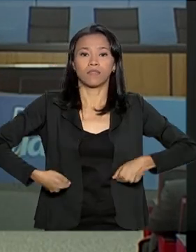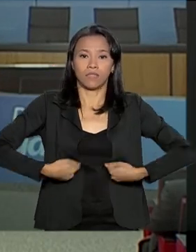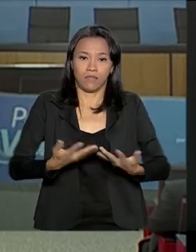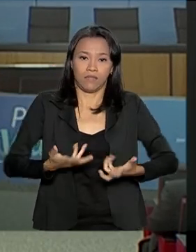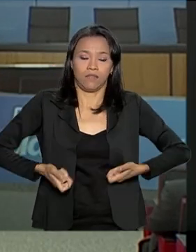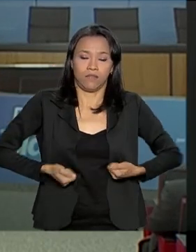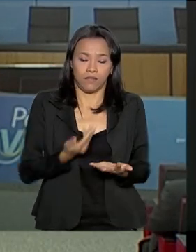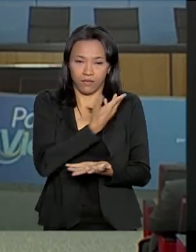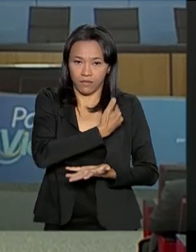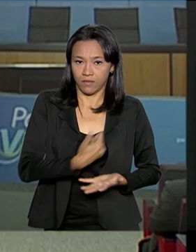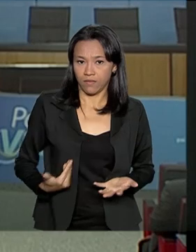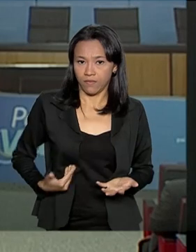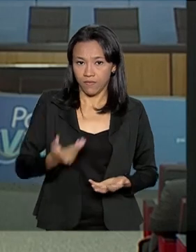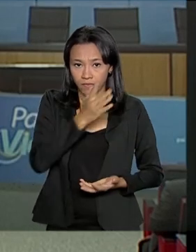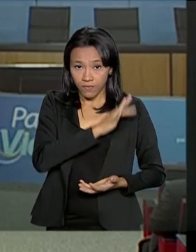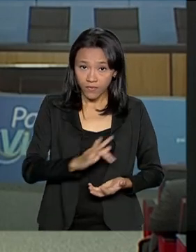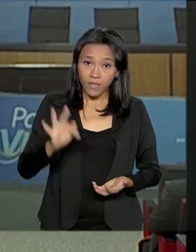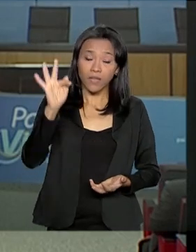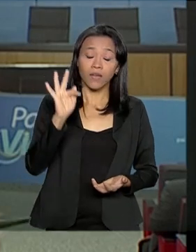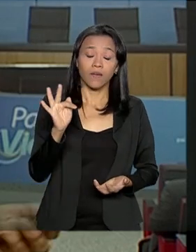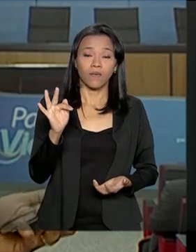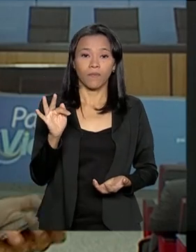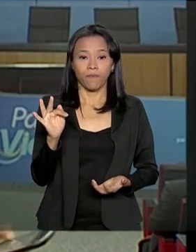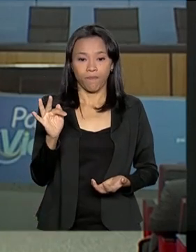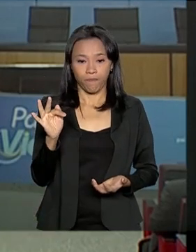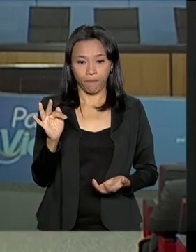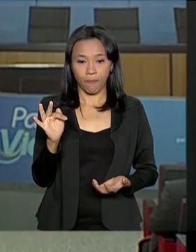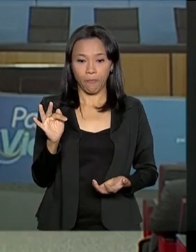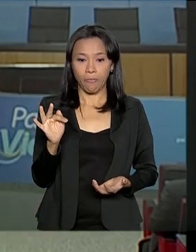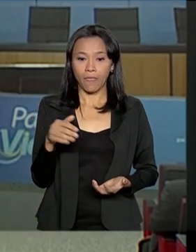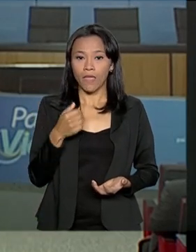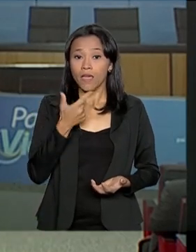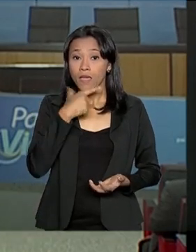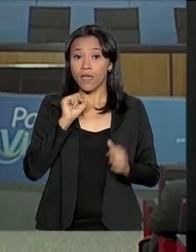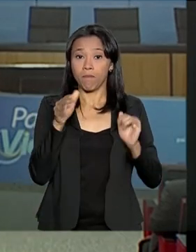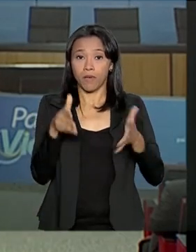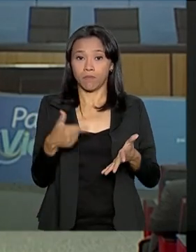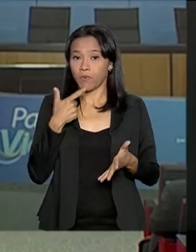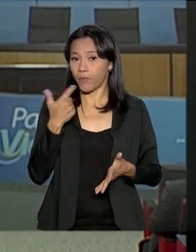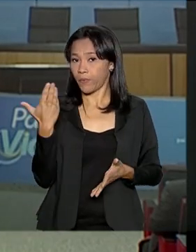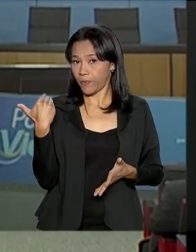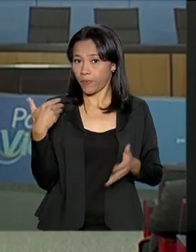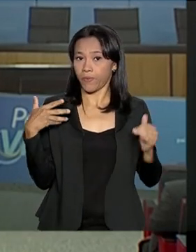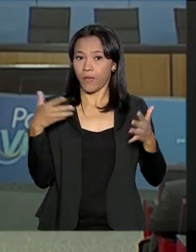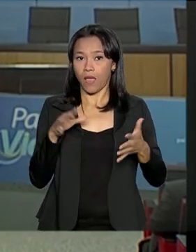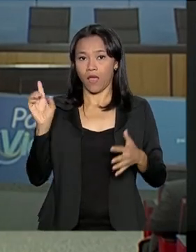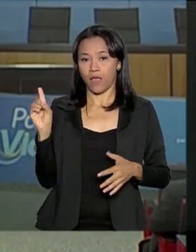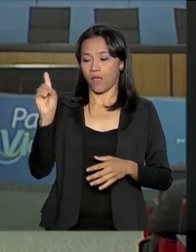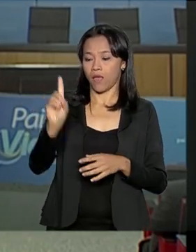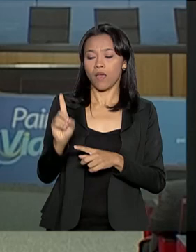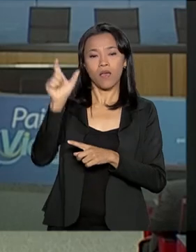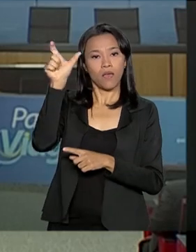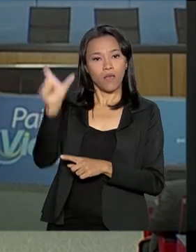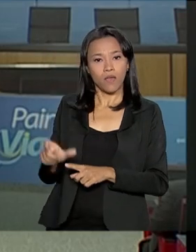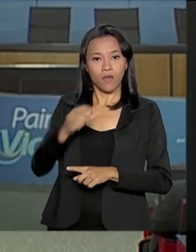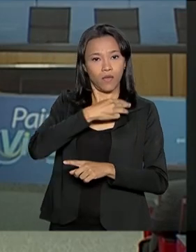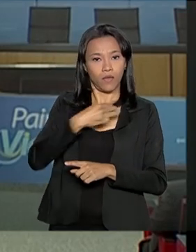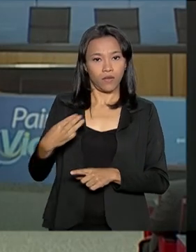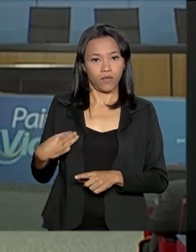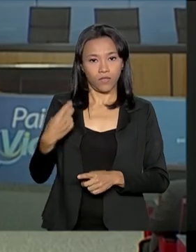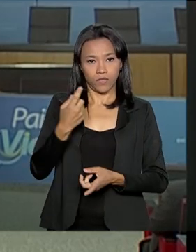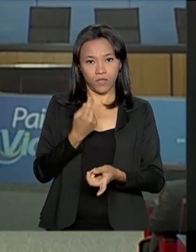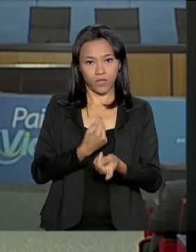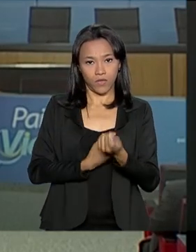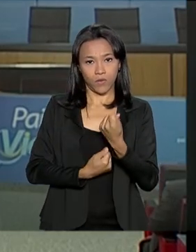governo federal. Quem participou desse lançamento agora há pouco foi o ministro da Economia, Paulo Guedes. Ele falou da importância,